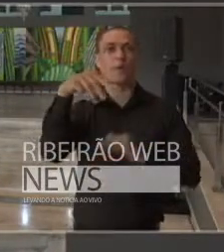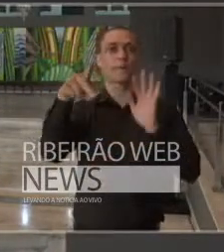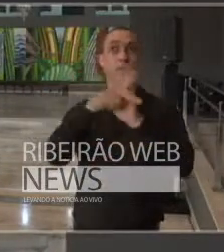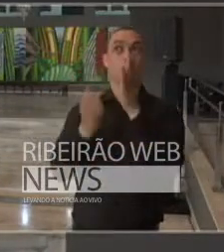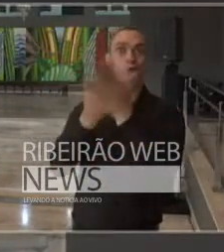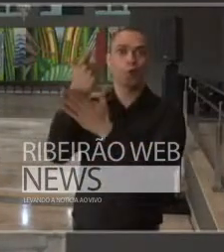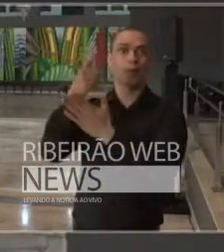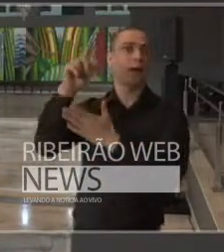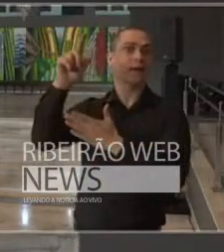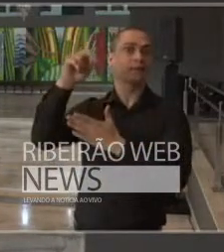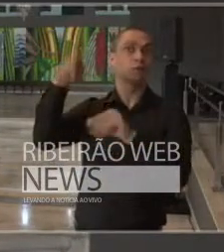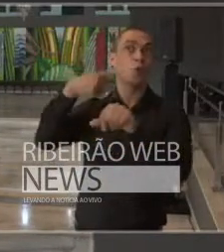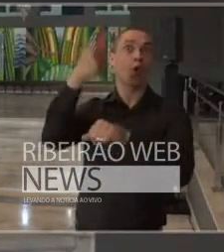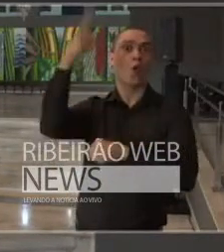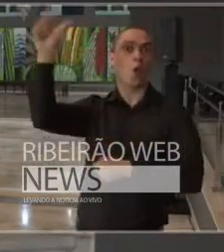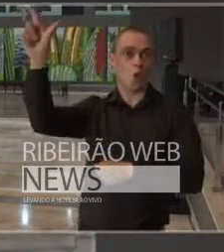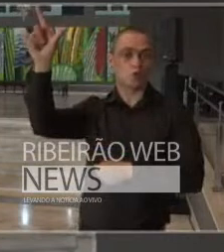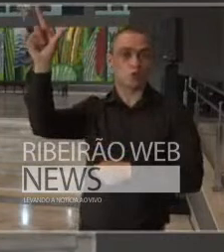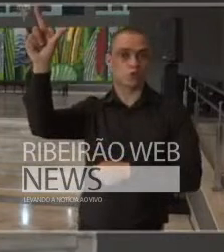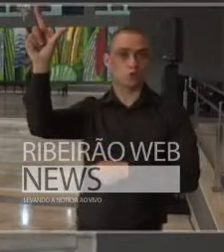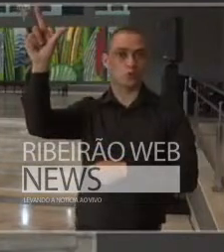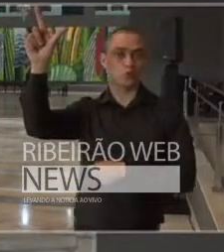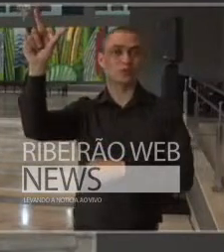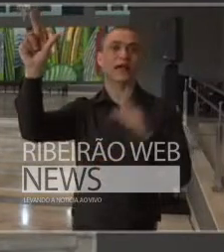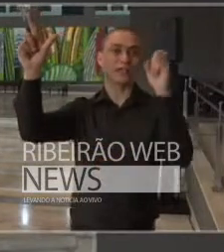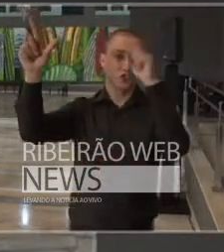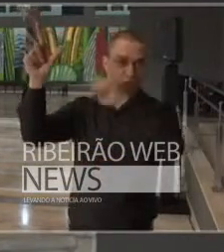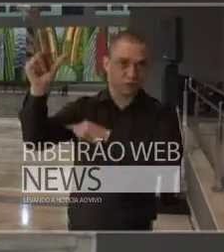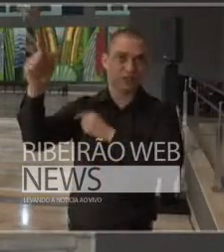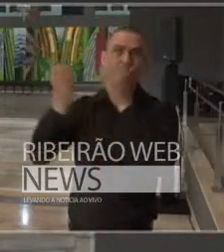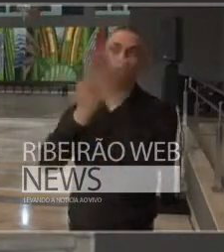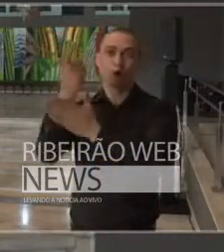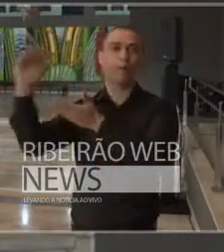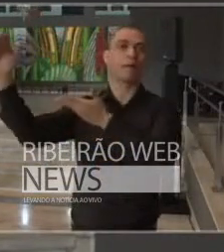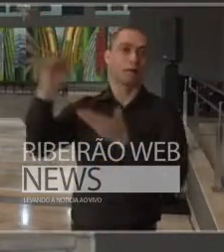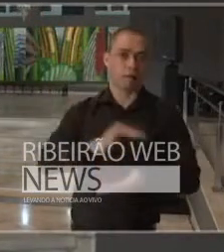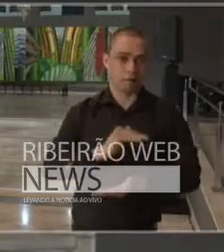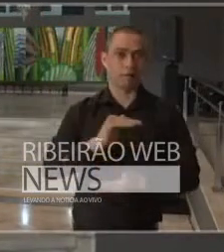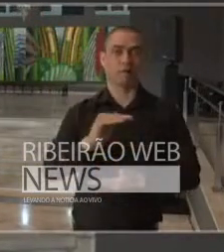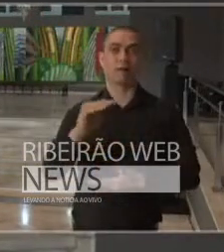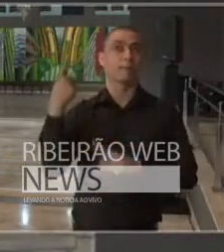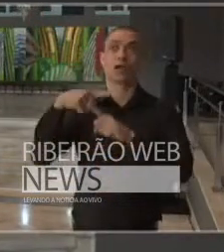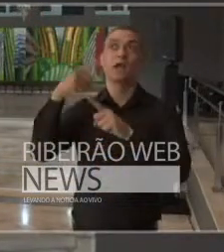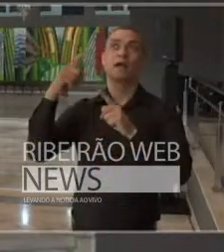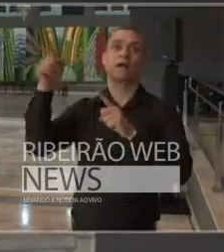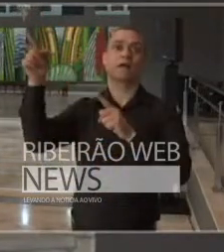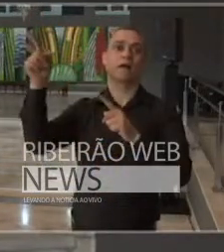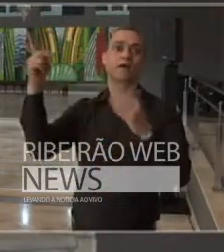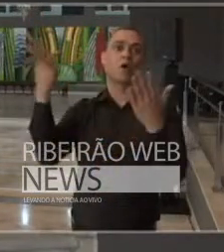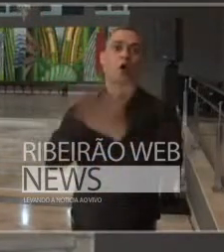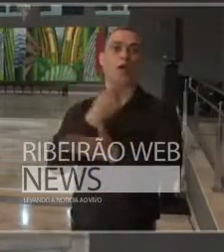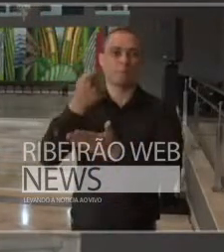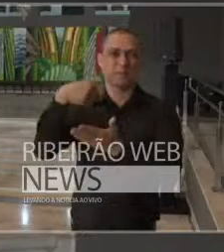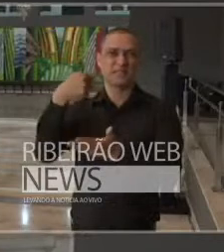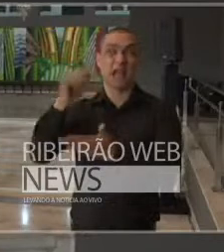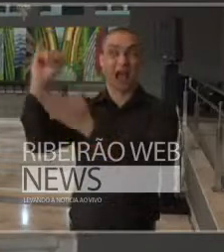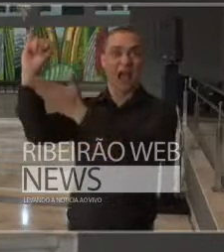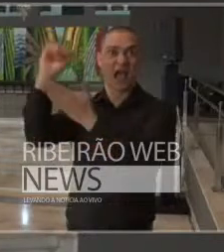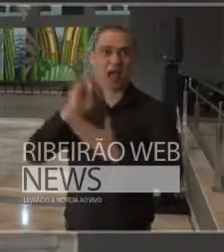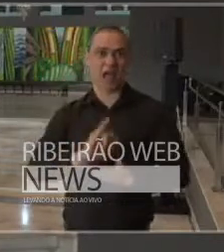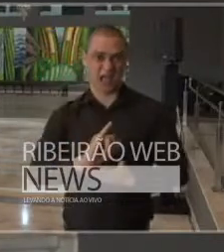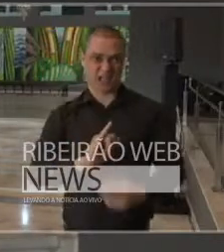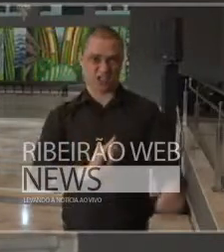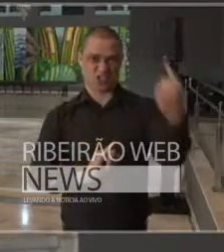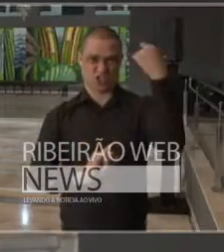que temos tido que importar num